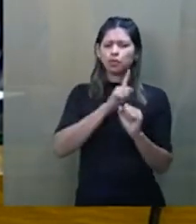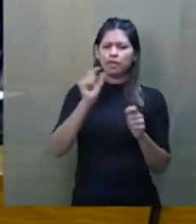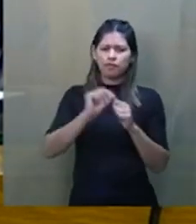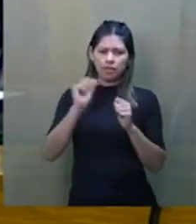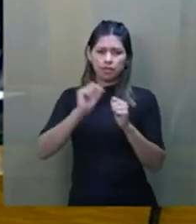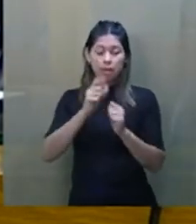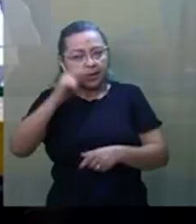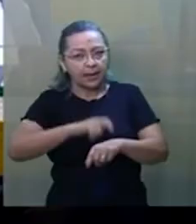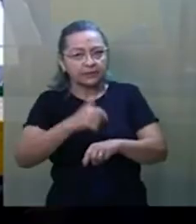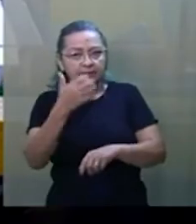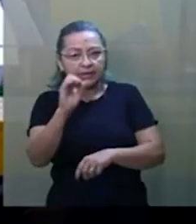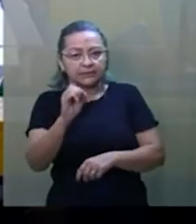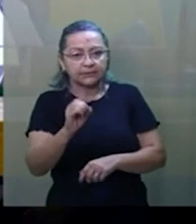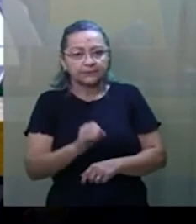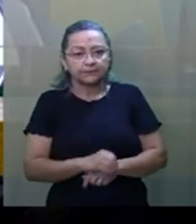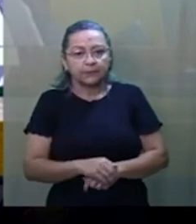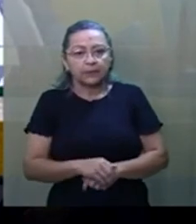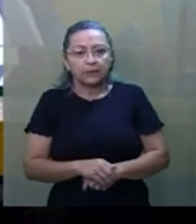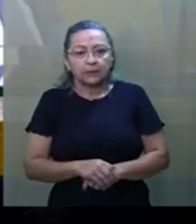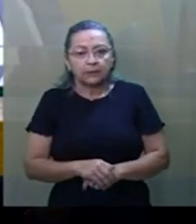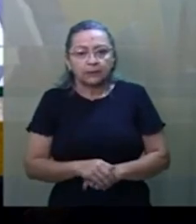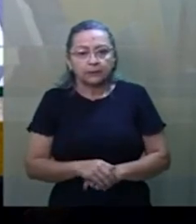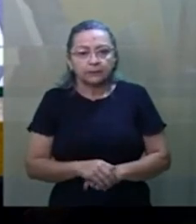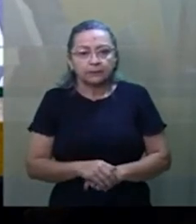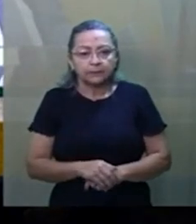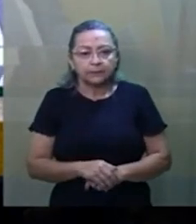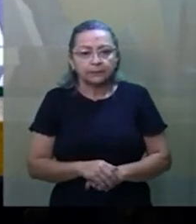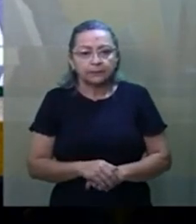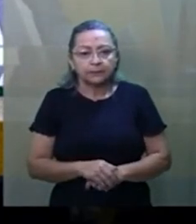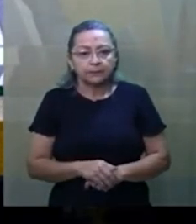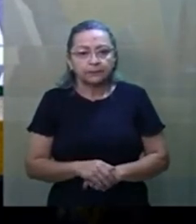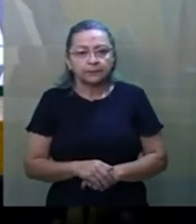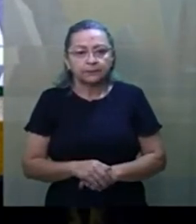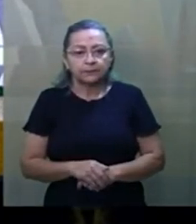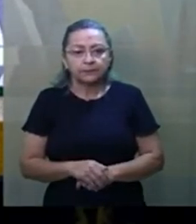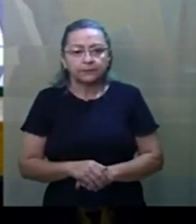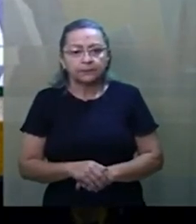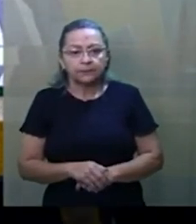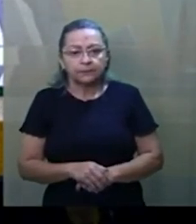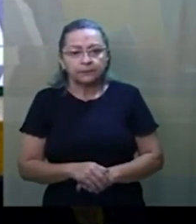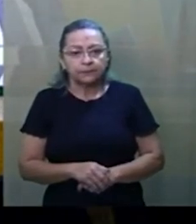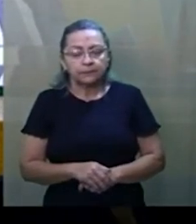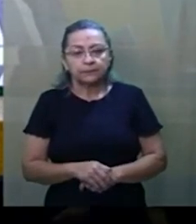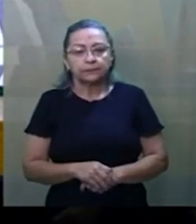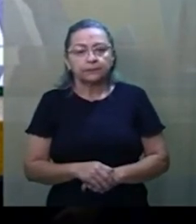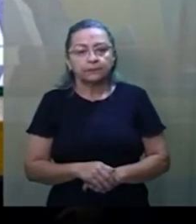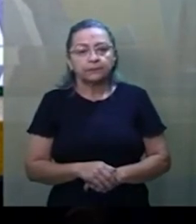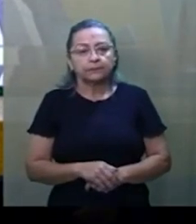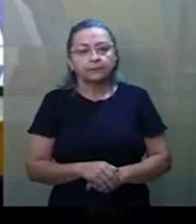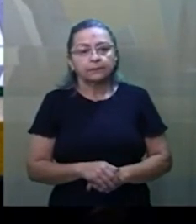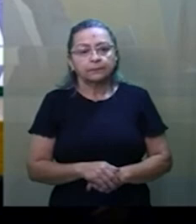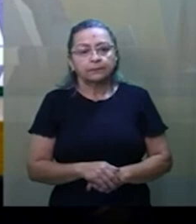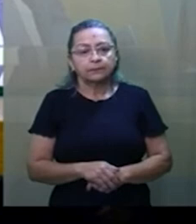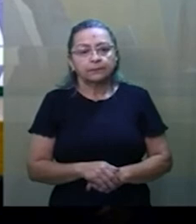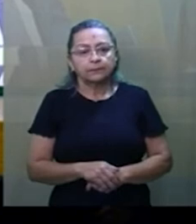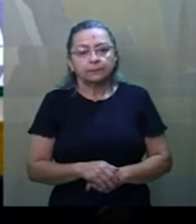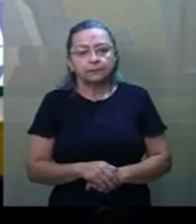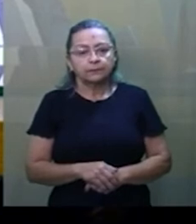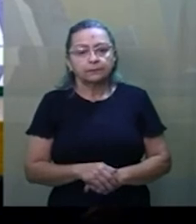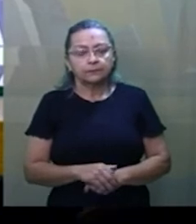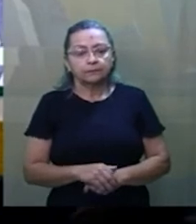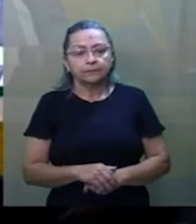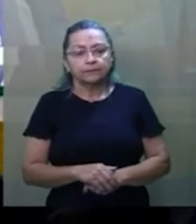presidência muito bem-vindo. Eu vou finalizar, o deputado Kim havia pedido para uma questão de ordem, vou dar a palavra ao deputado Kim, na sequência nós